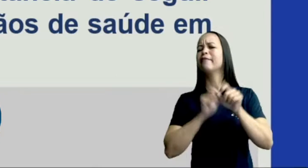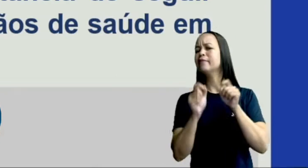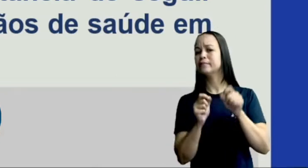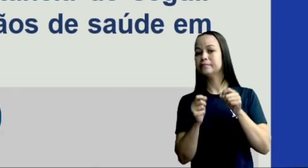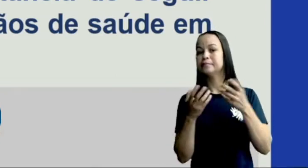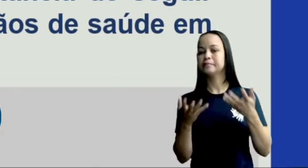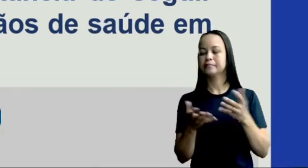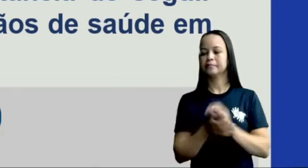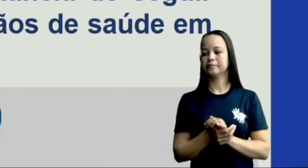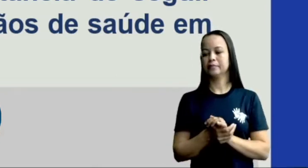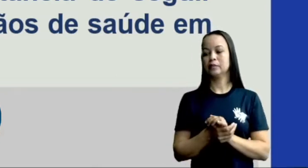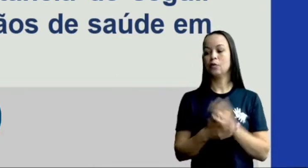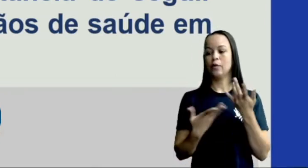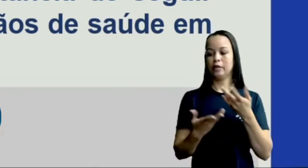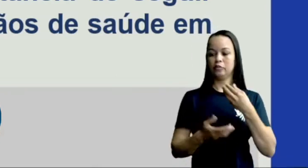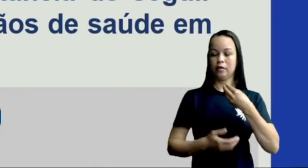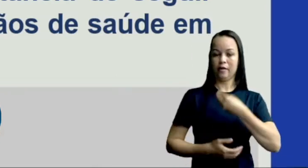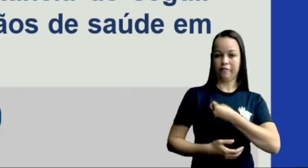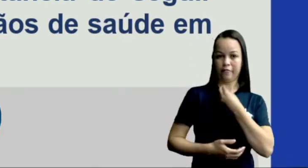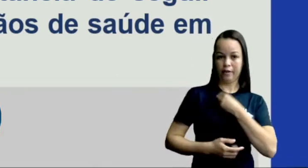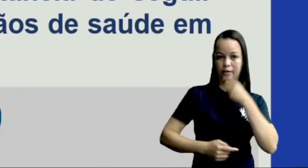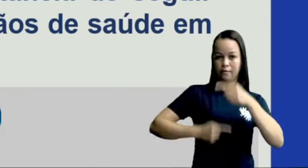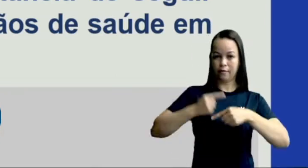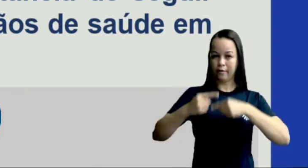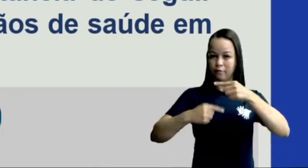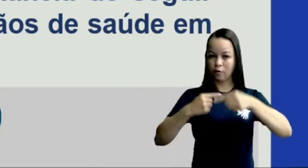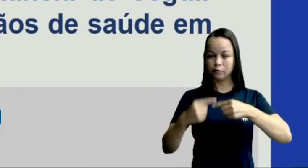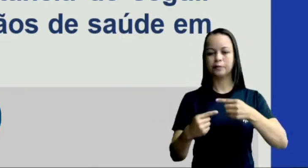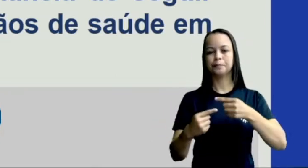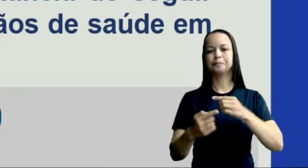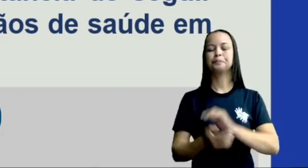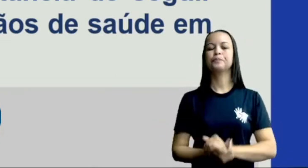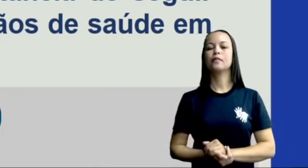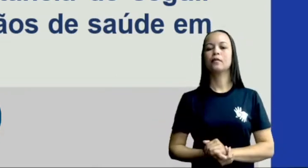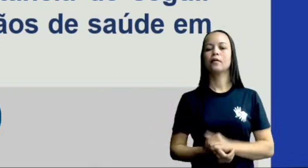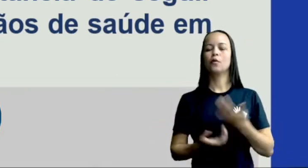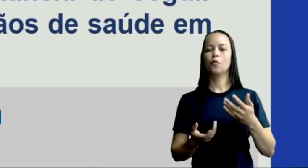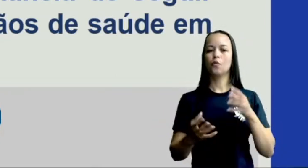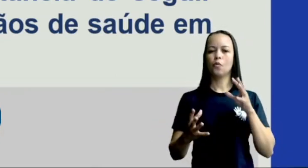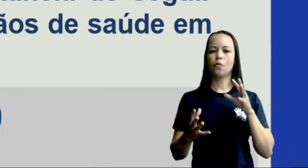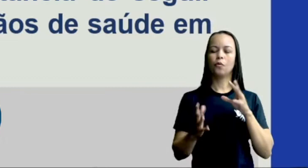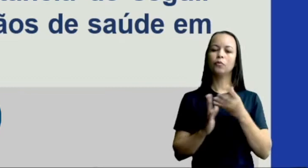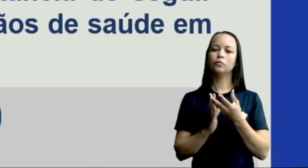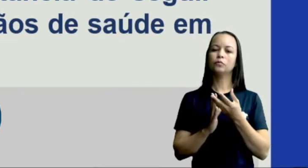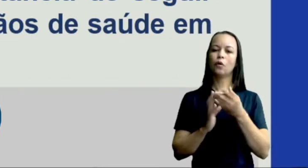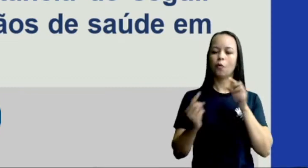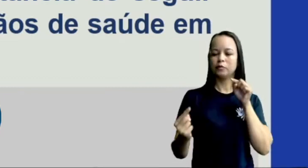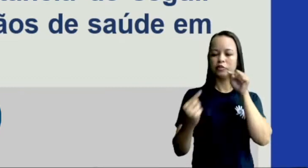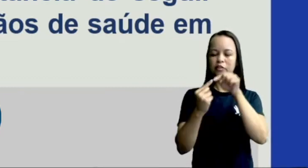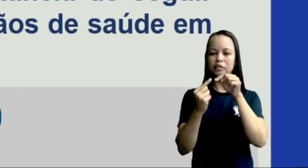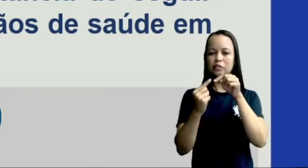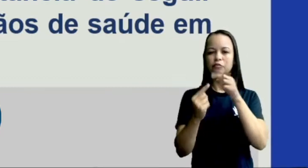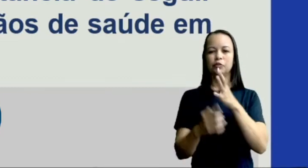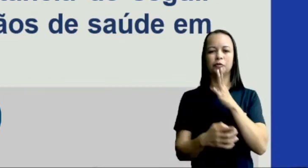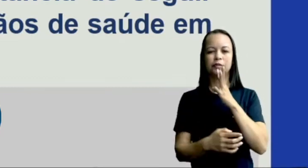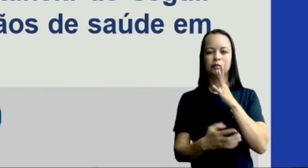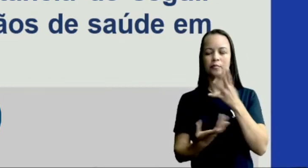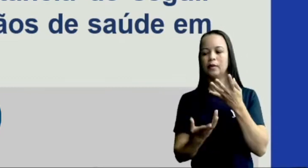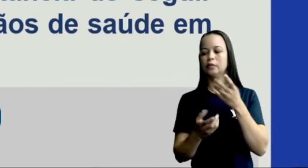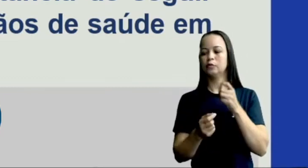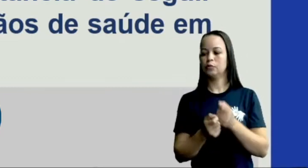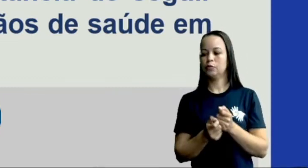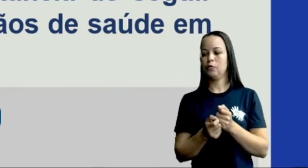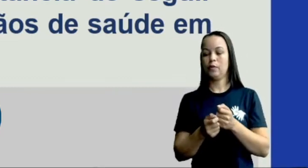eixo da aula é vida e evolução. O objetivo de conhecimento é crise sanitária em